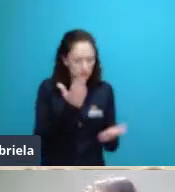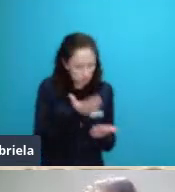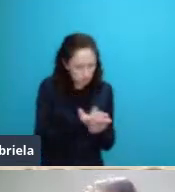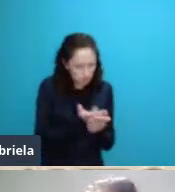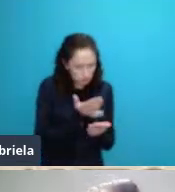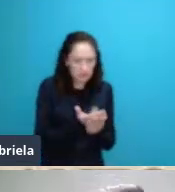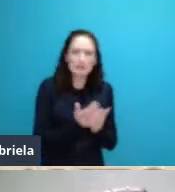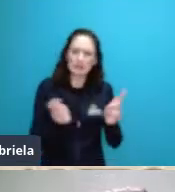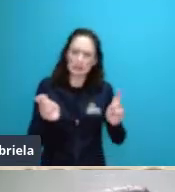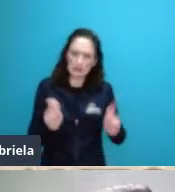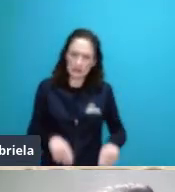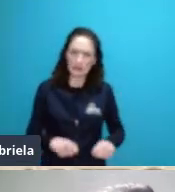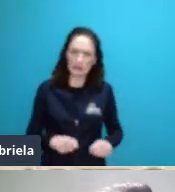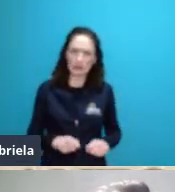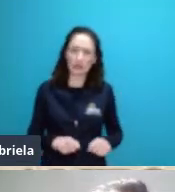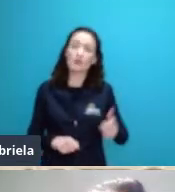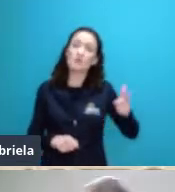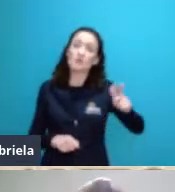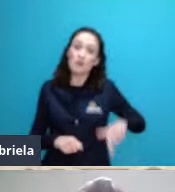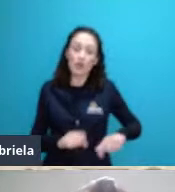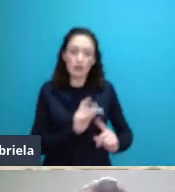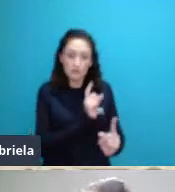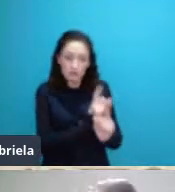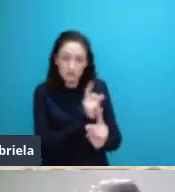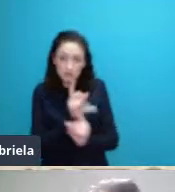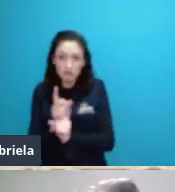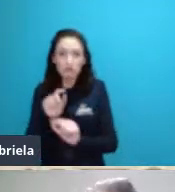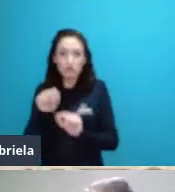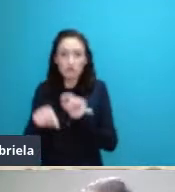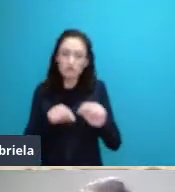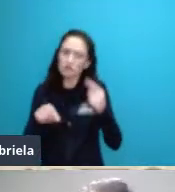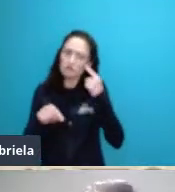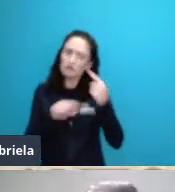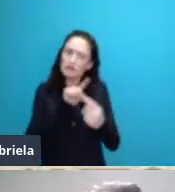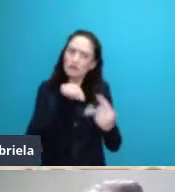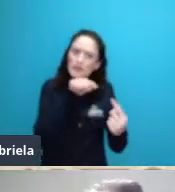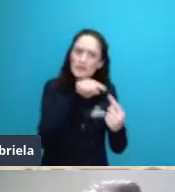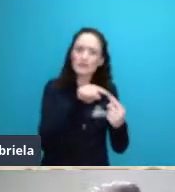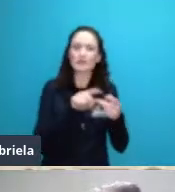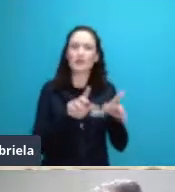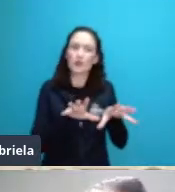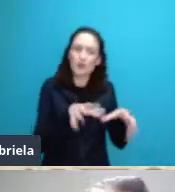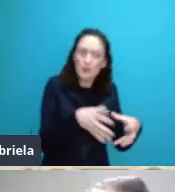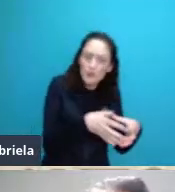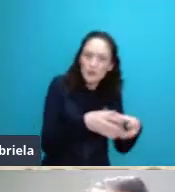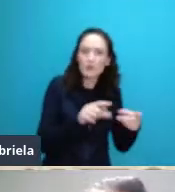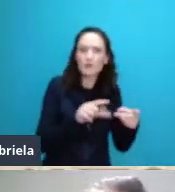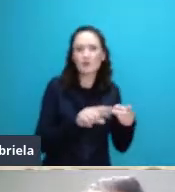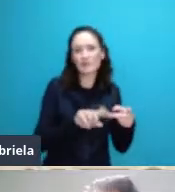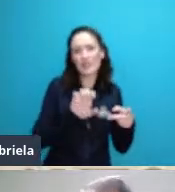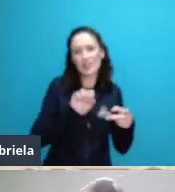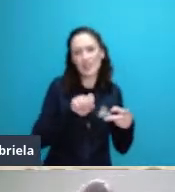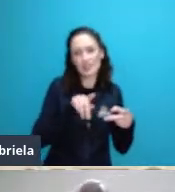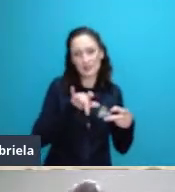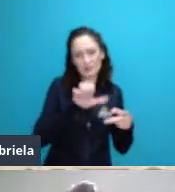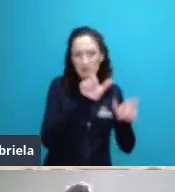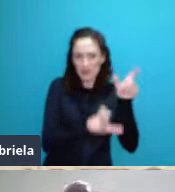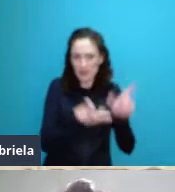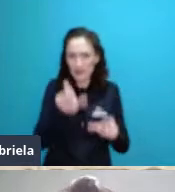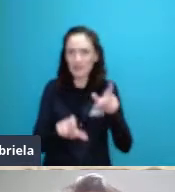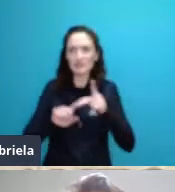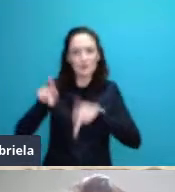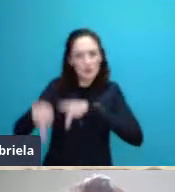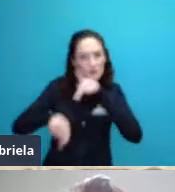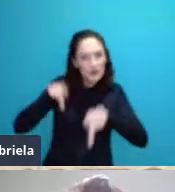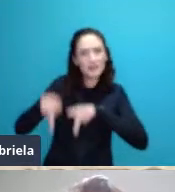os componentes básicos da ecologia e biologia que são as espécies populações e seu meio abiótico nessa